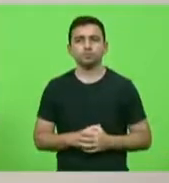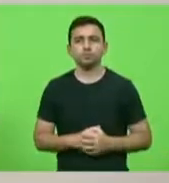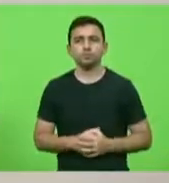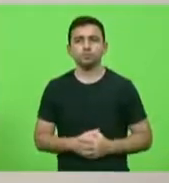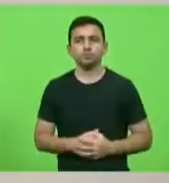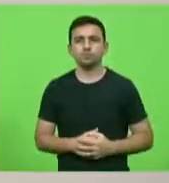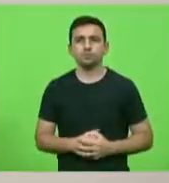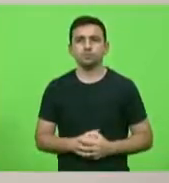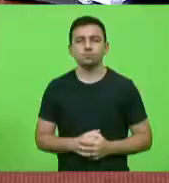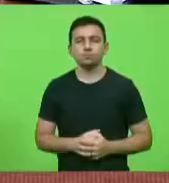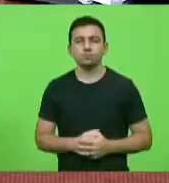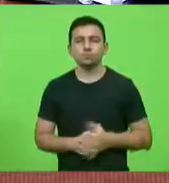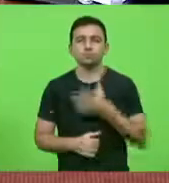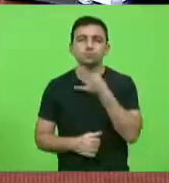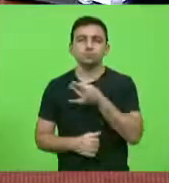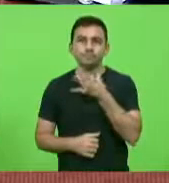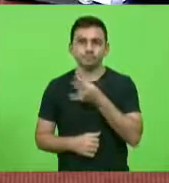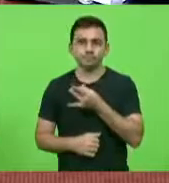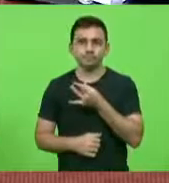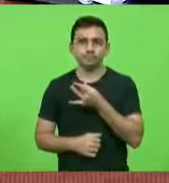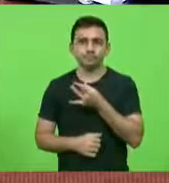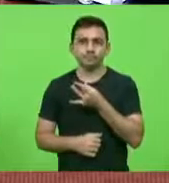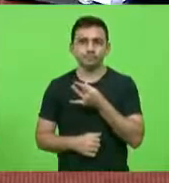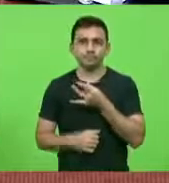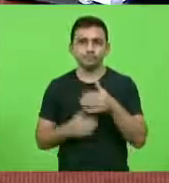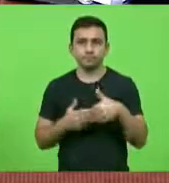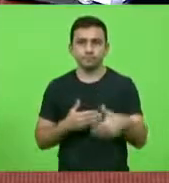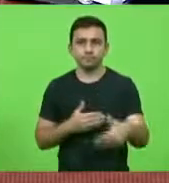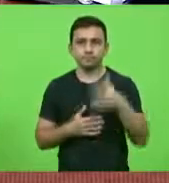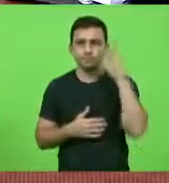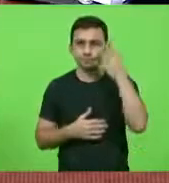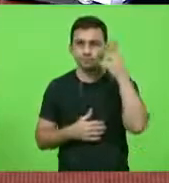O deputado Cobalchini fará o uso da palavra.